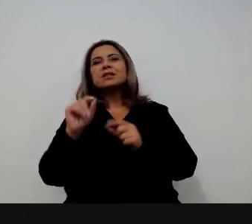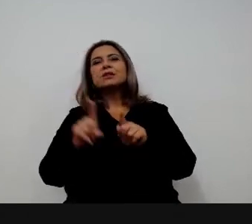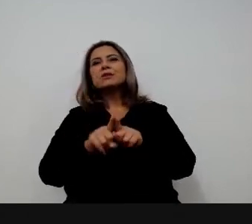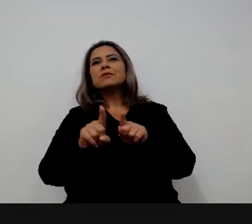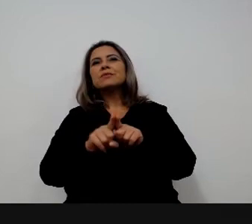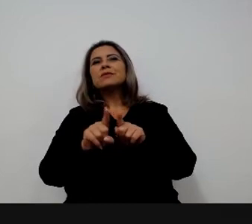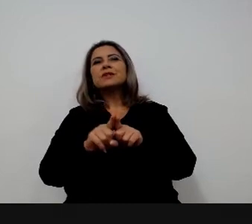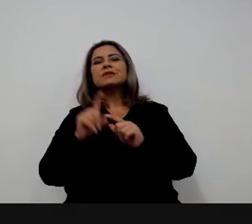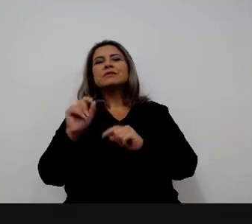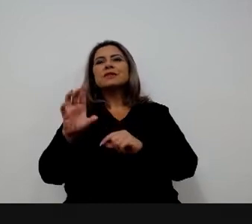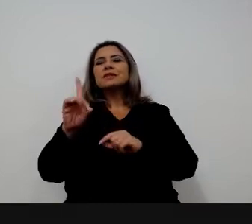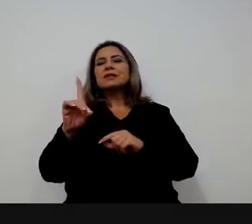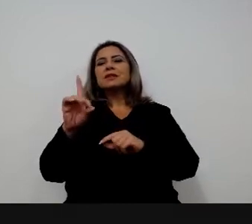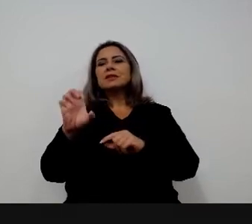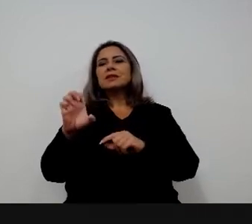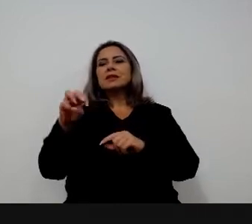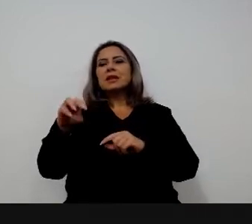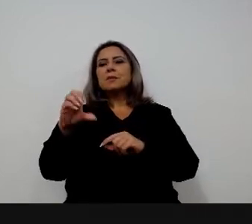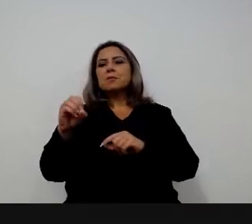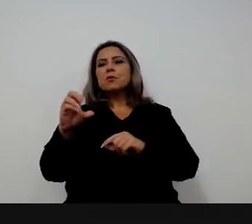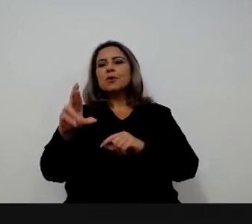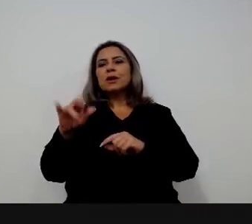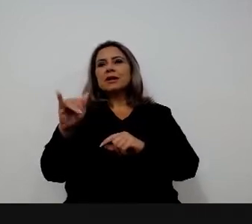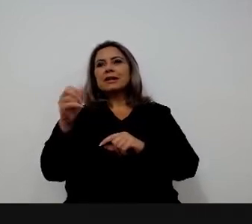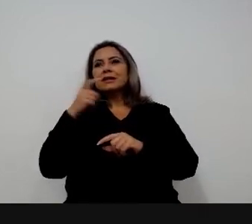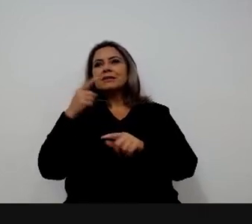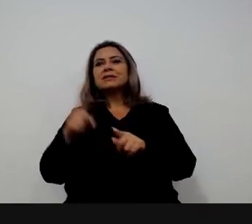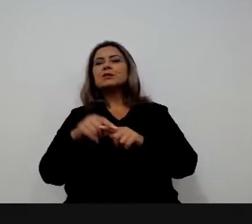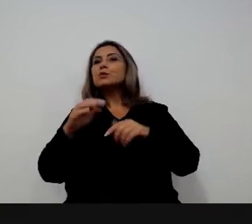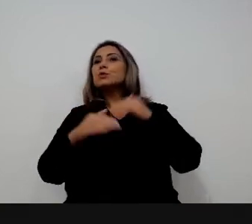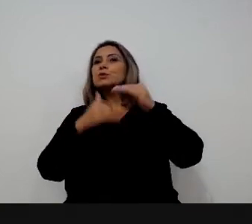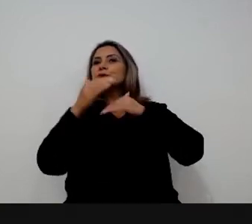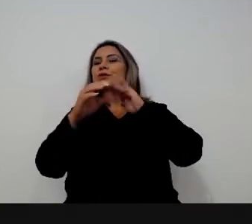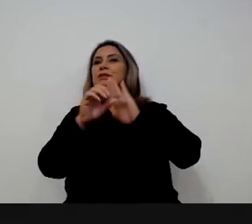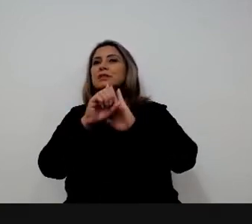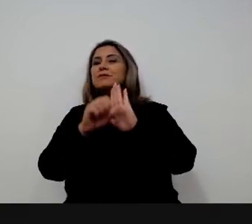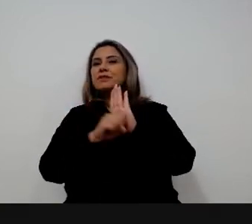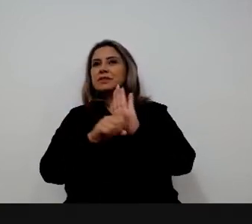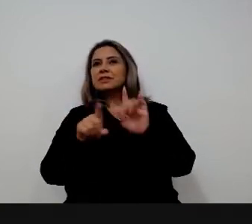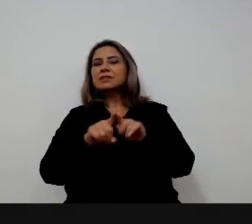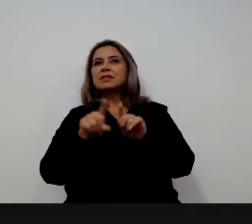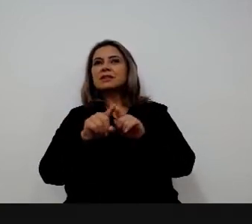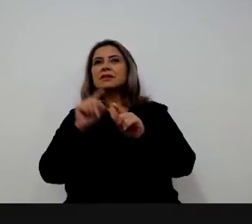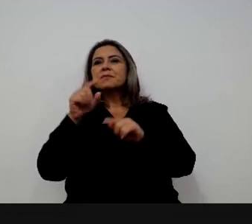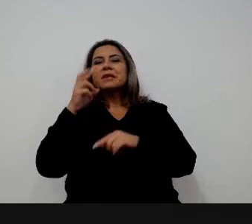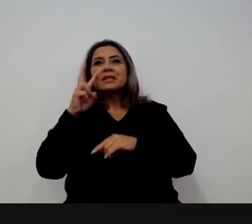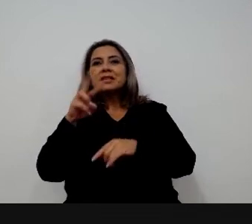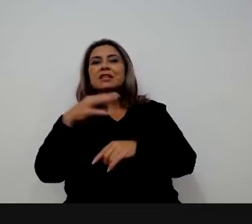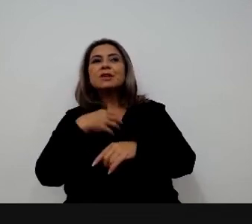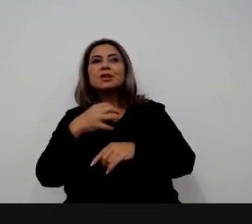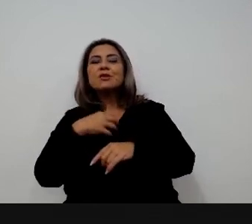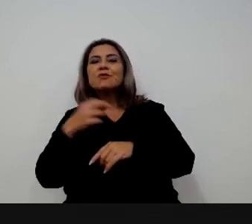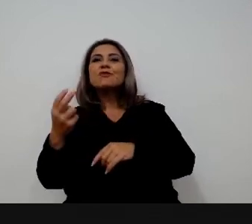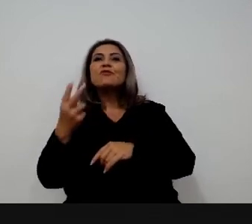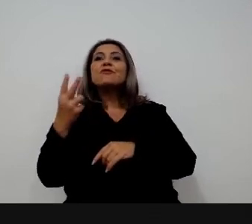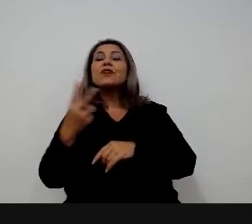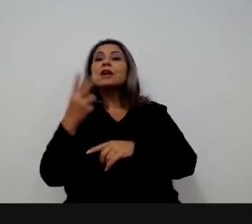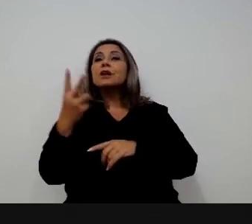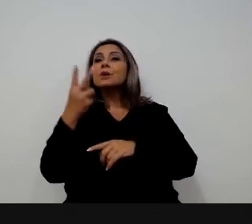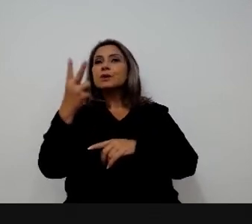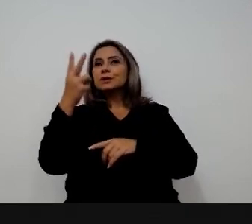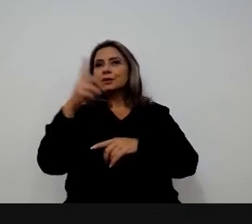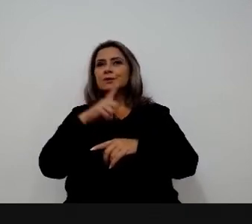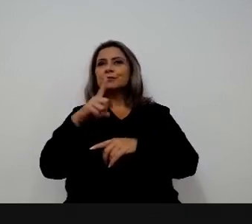democracias enquanto elas tiveram seu período de ascensão durante o século XX elas convenciam o mundo do seu valor pelos seus